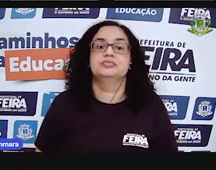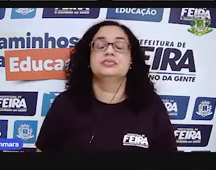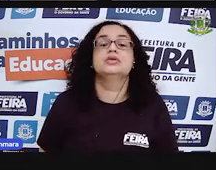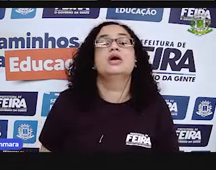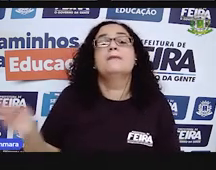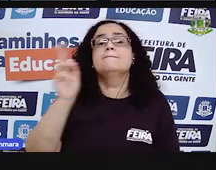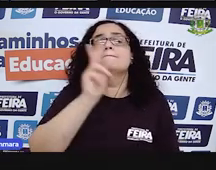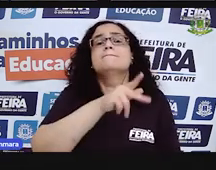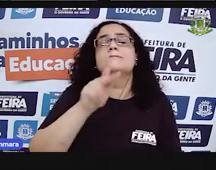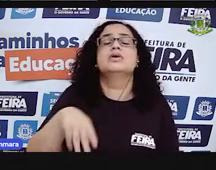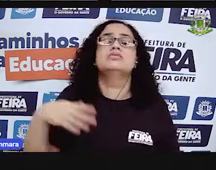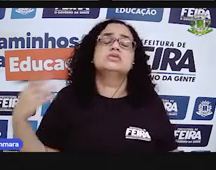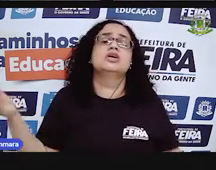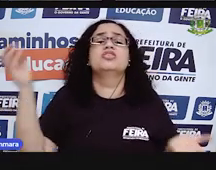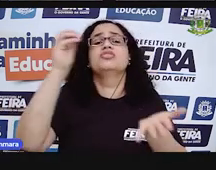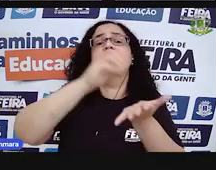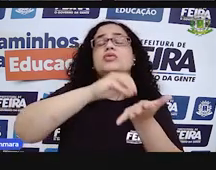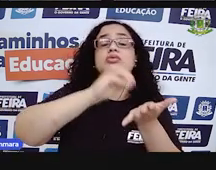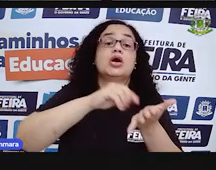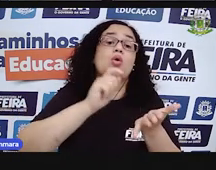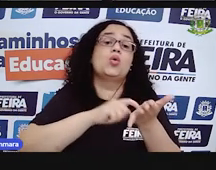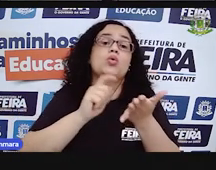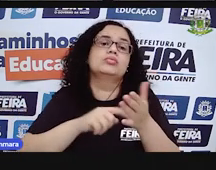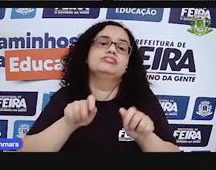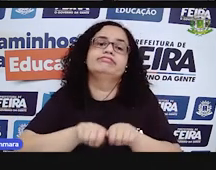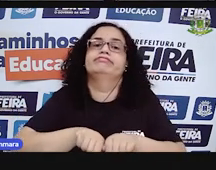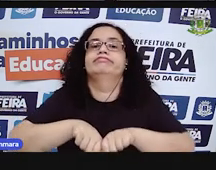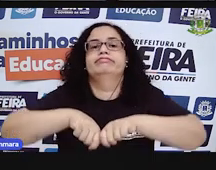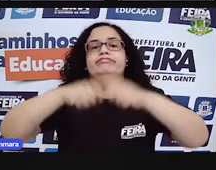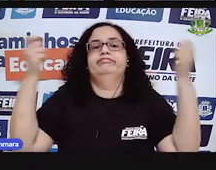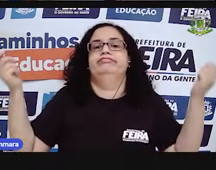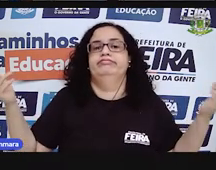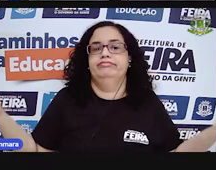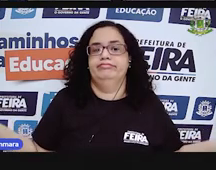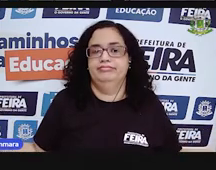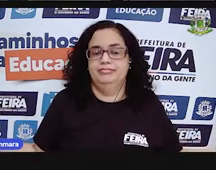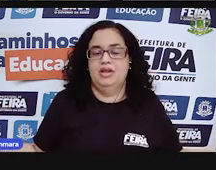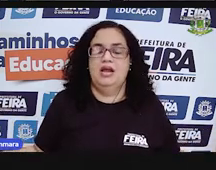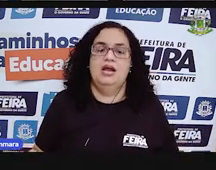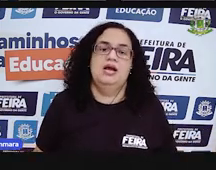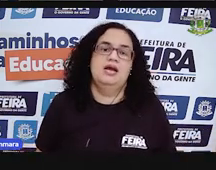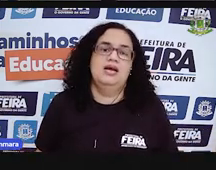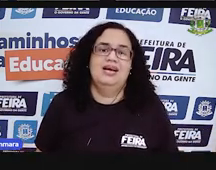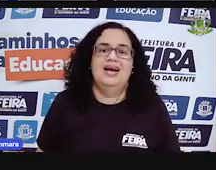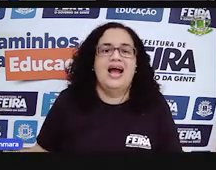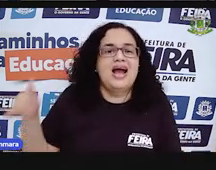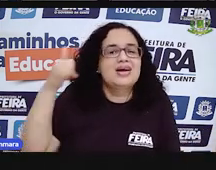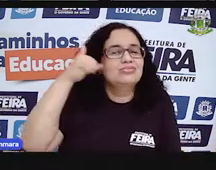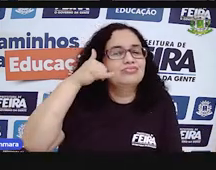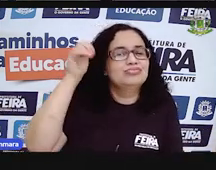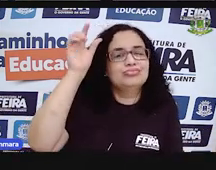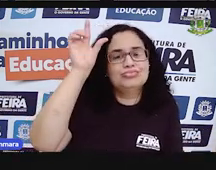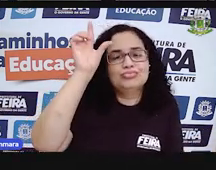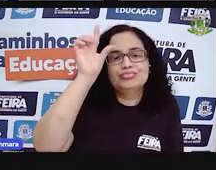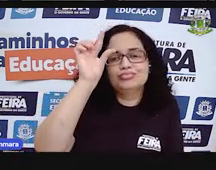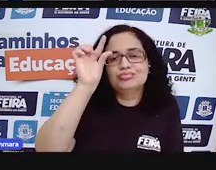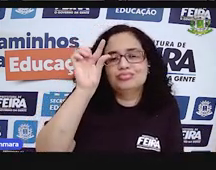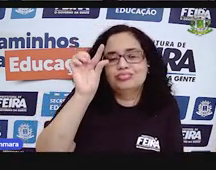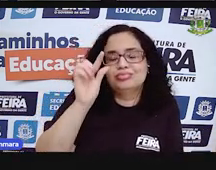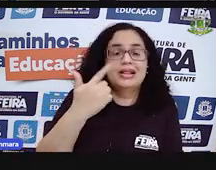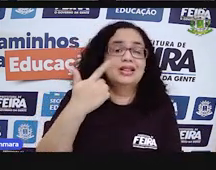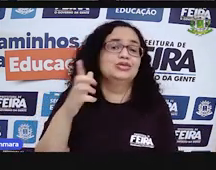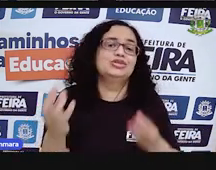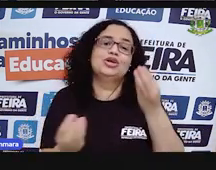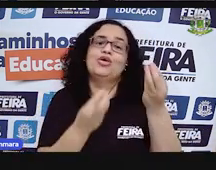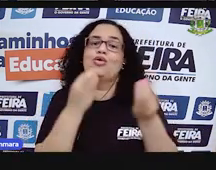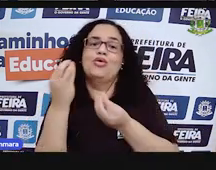Professor, e se faltar a calculadora quebrou, professor? A bateria do celular descarregou. Eu não tenho como